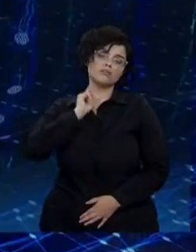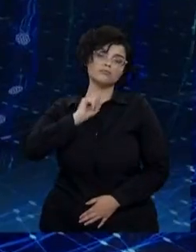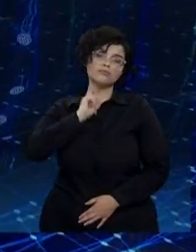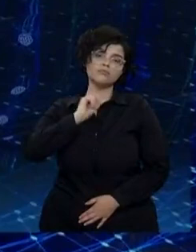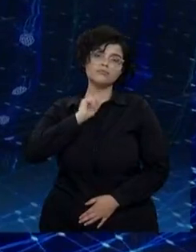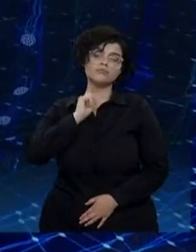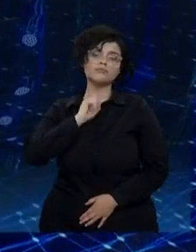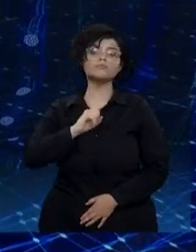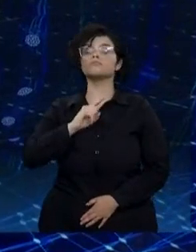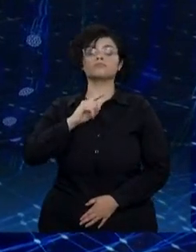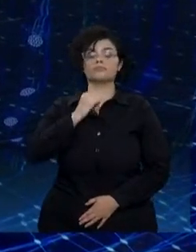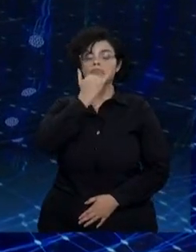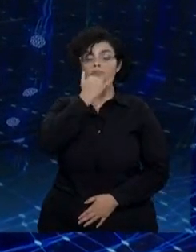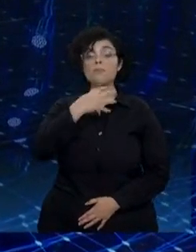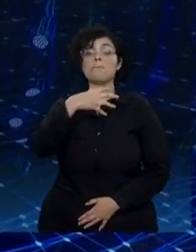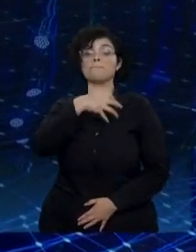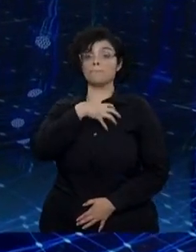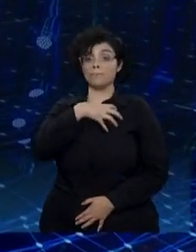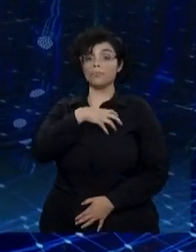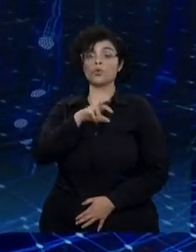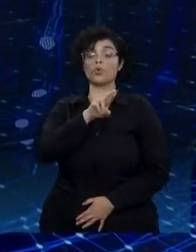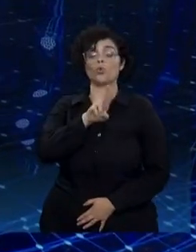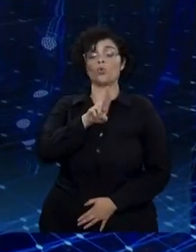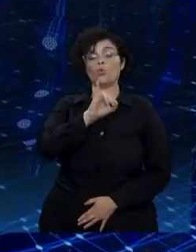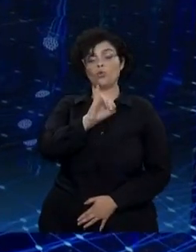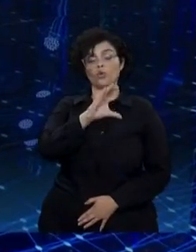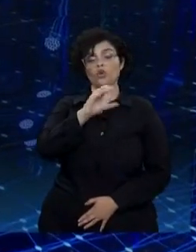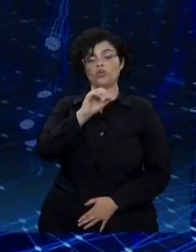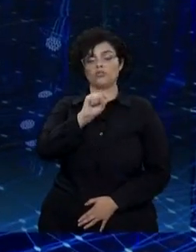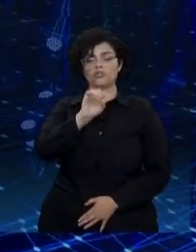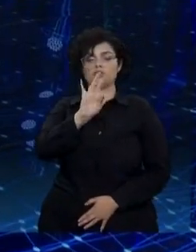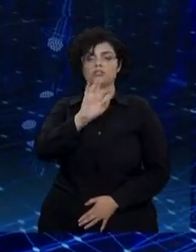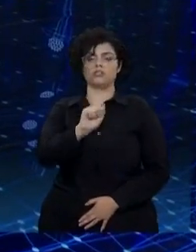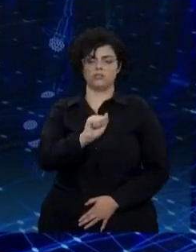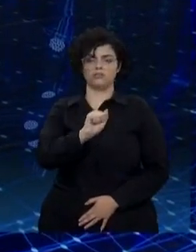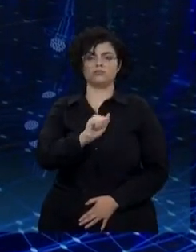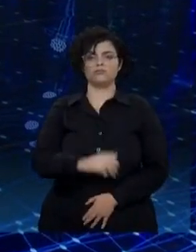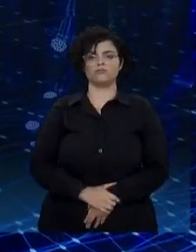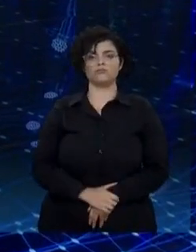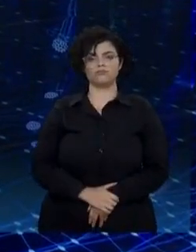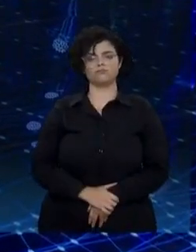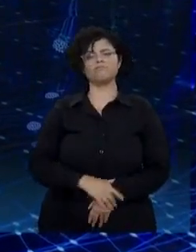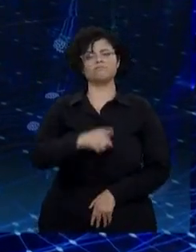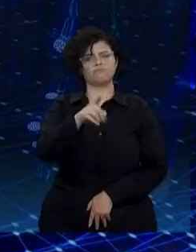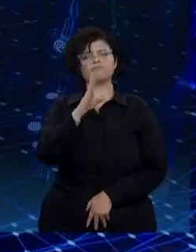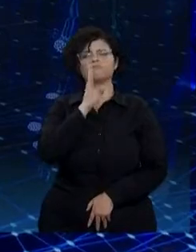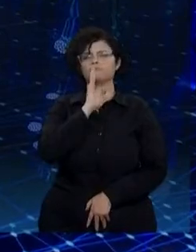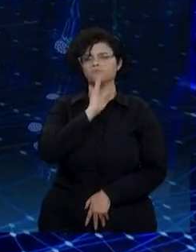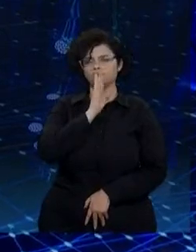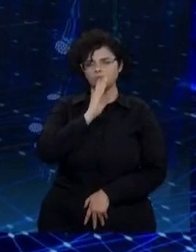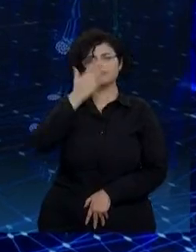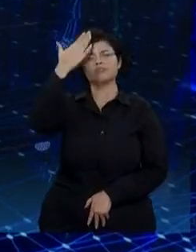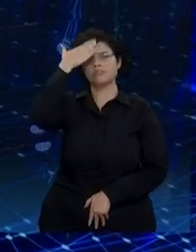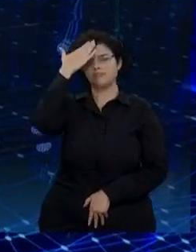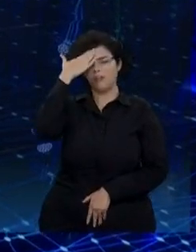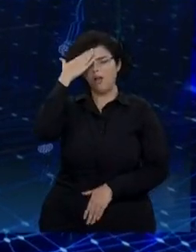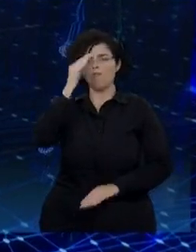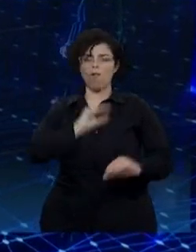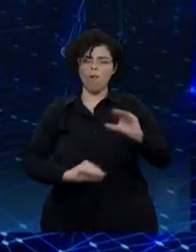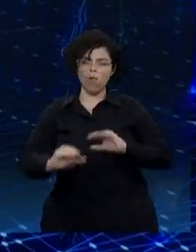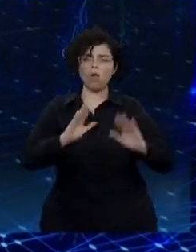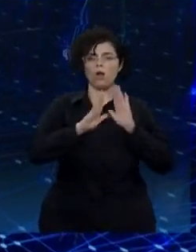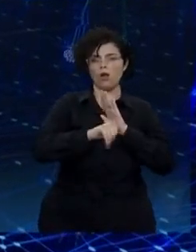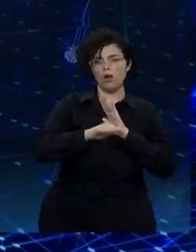da Bahia, Rui Costa. Então, o consórcio do Nordeste, o consórcio tinha amplo conhecimento e domínio, praticou corrupção